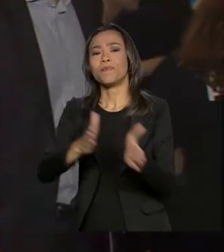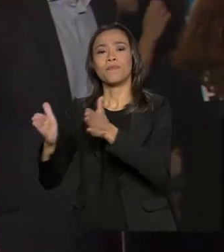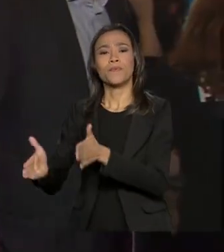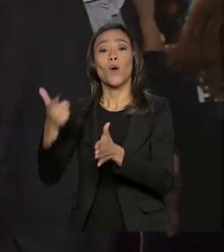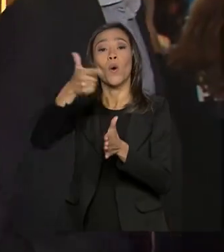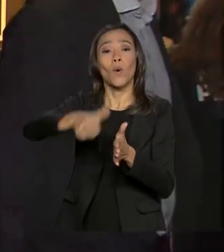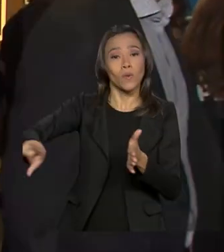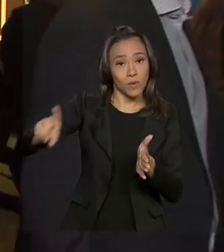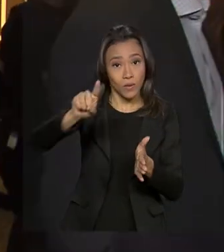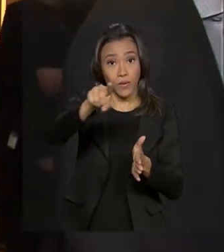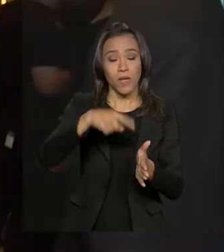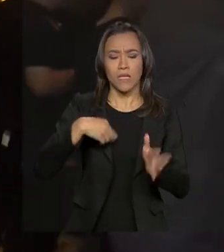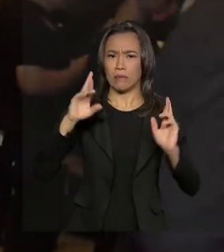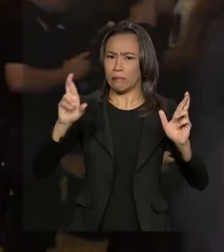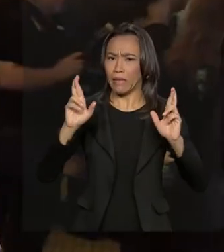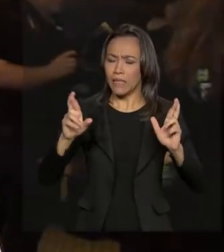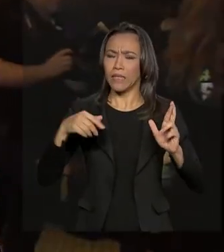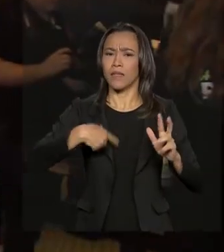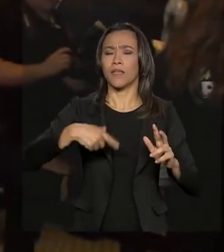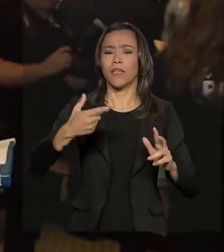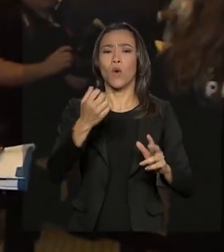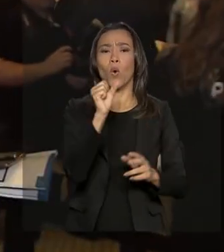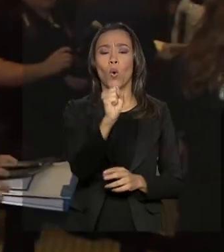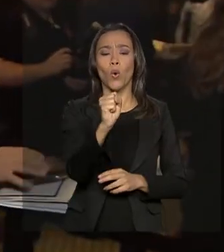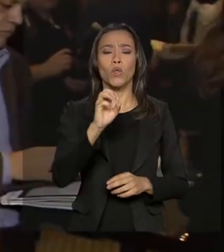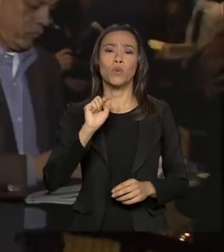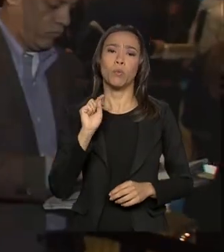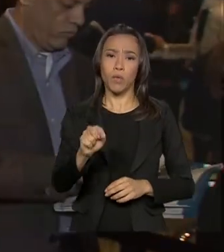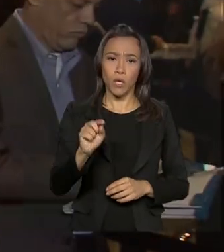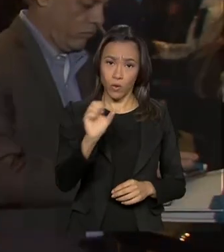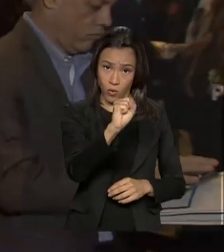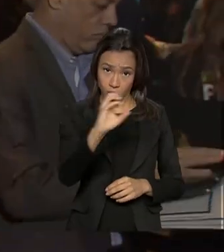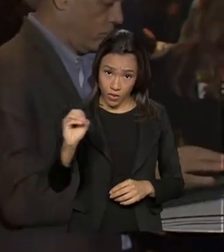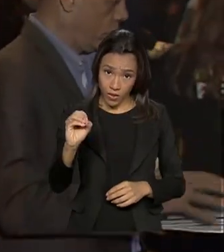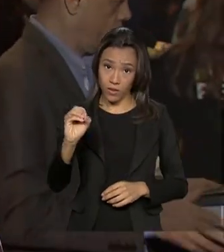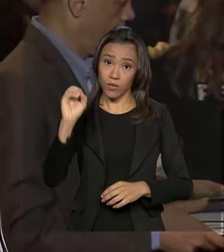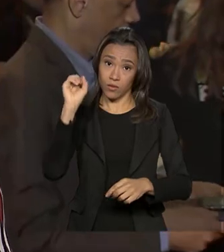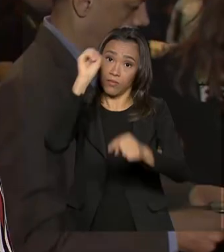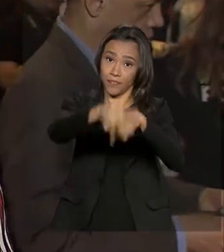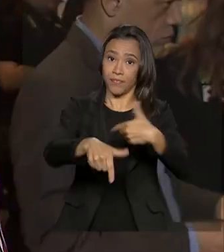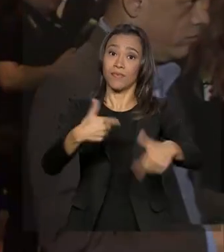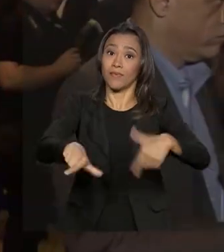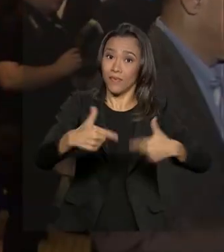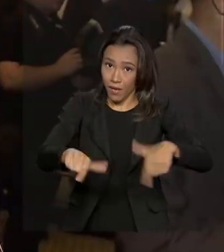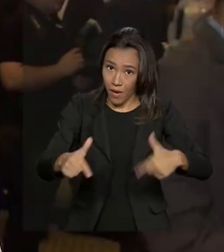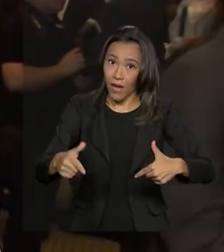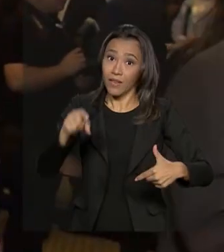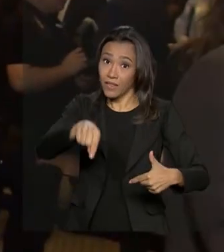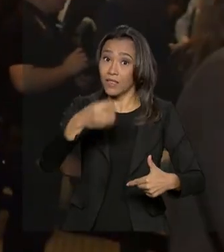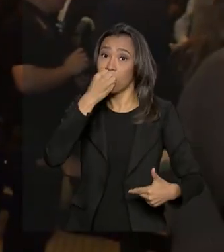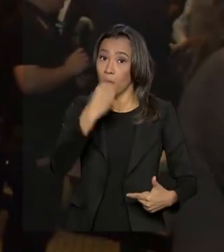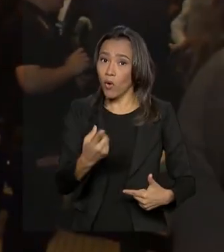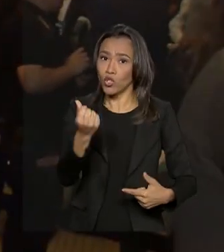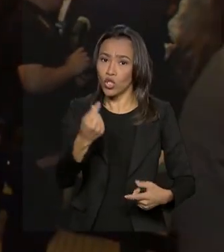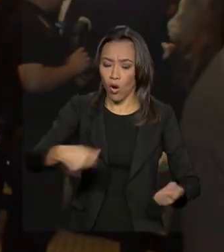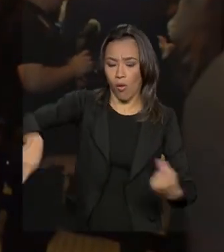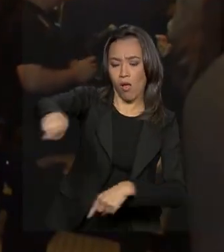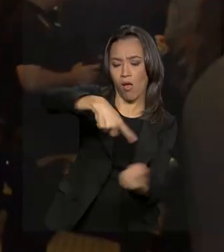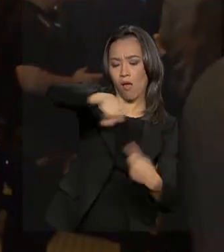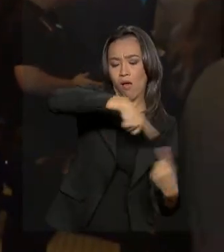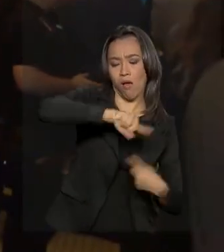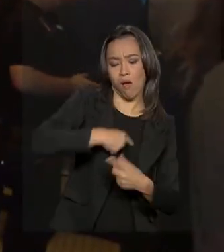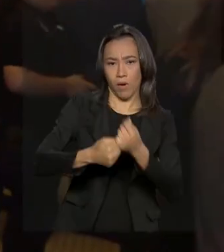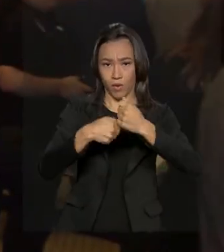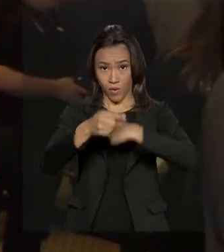expectativa é de uma geração de quase 8.800 postos de trabalho. Com isso, gera renda, movimenta a economia e